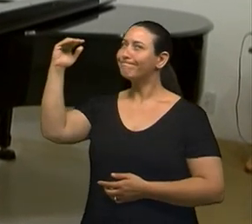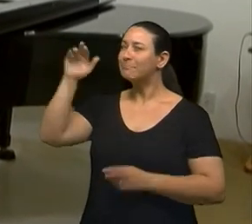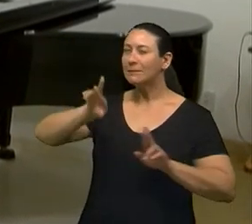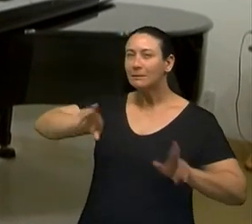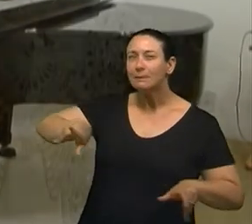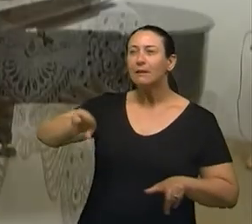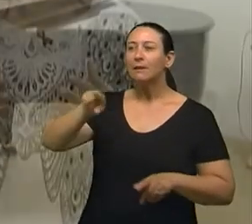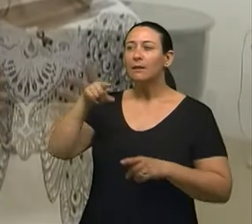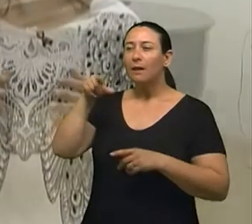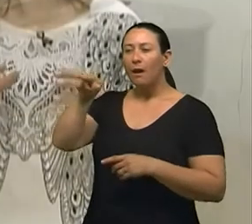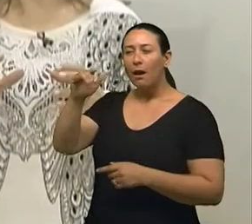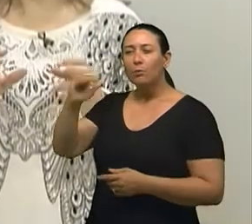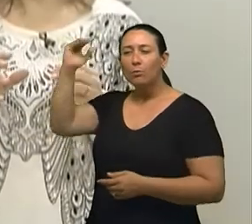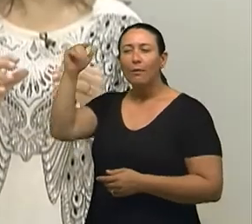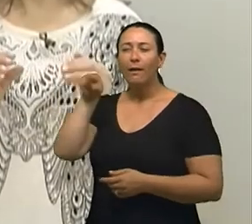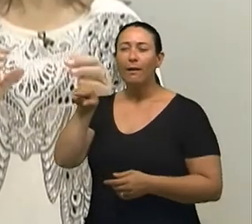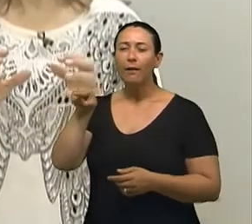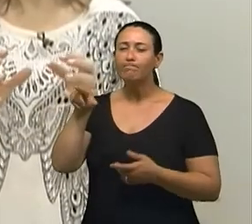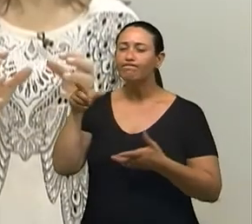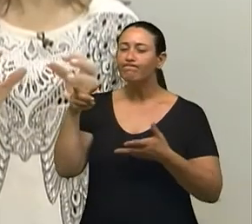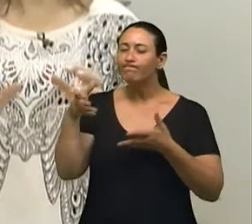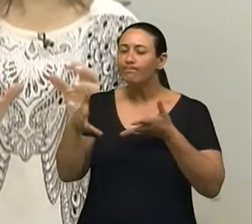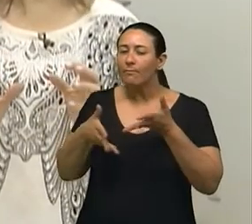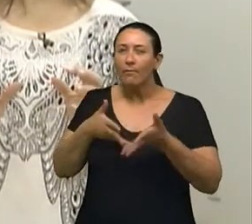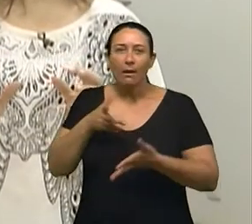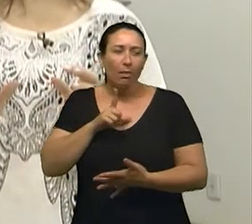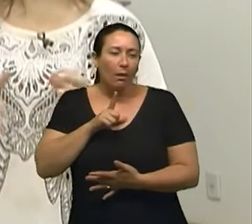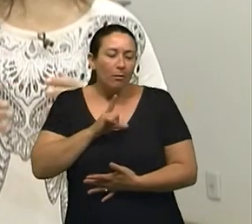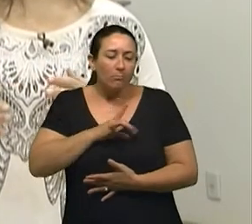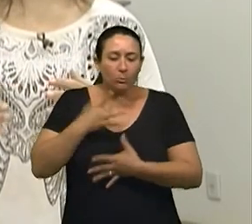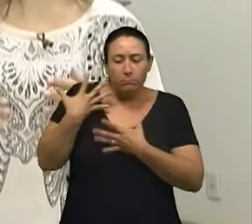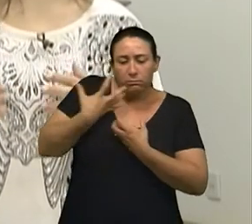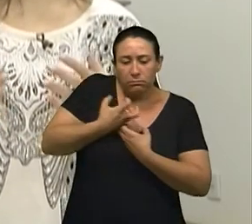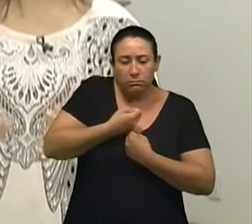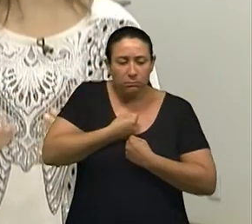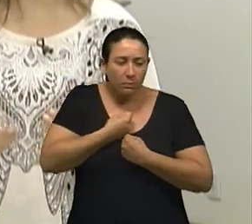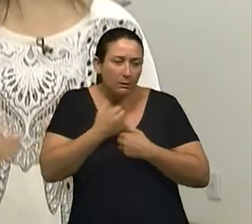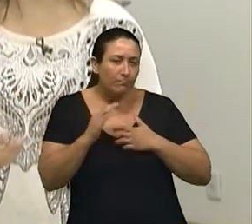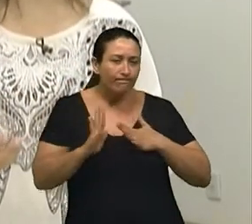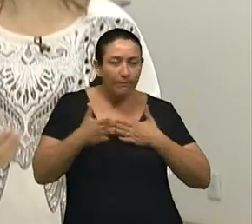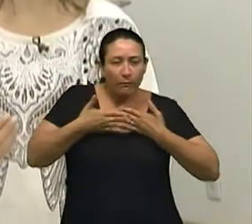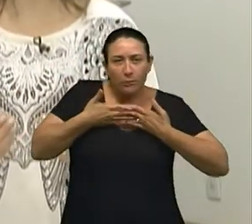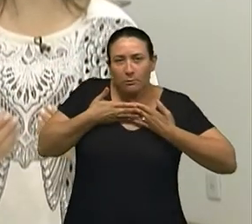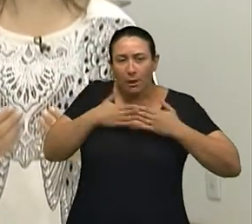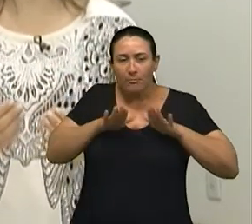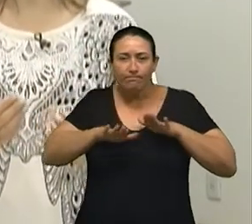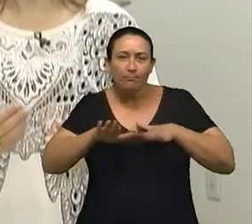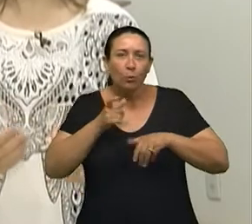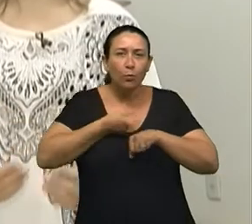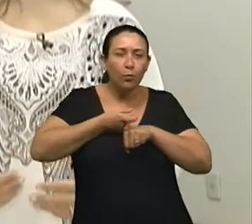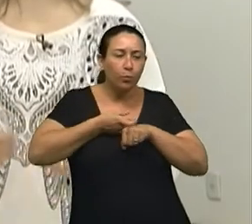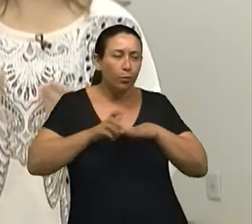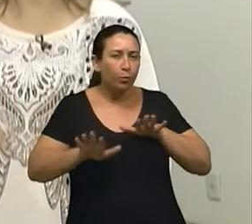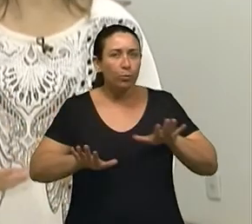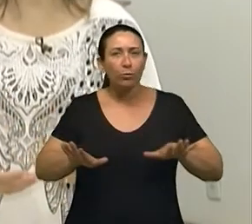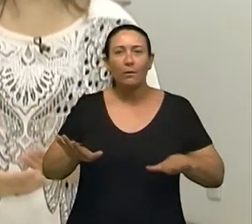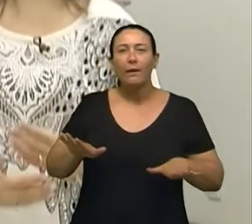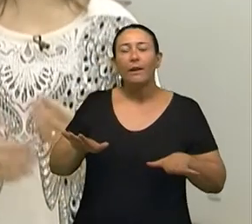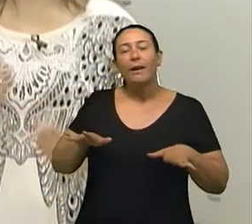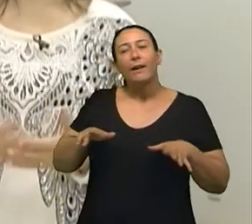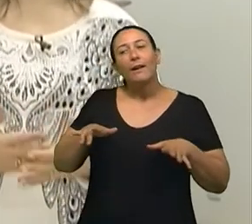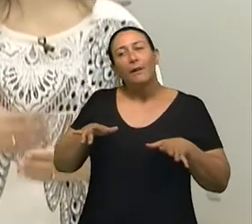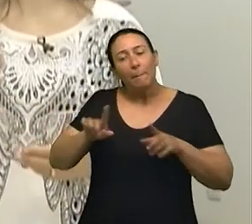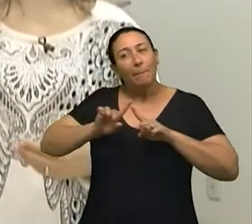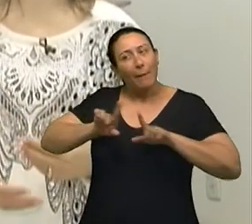uma série de medos e vem com uma postura mais engessada. Mas o próprio